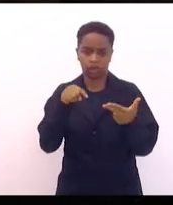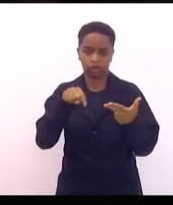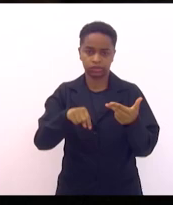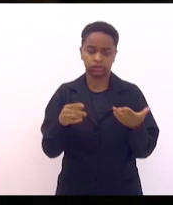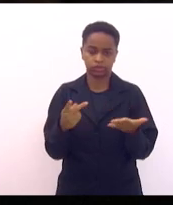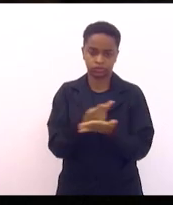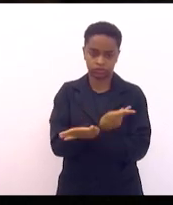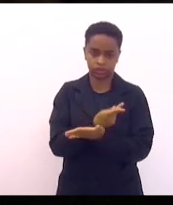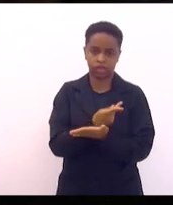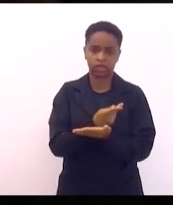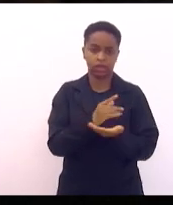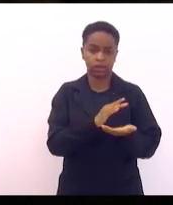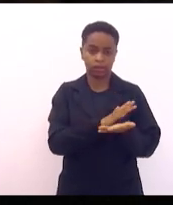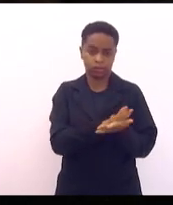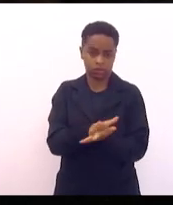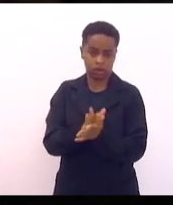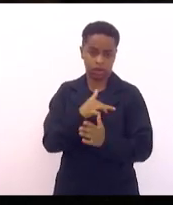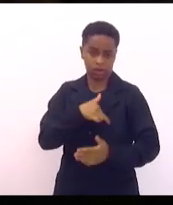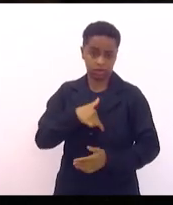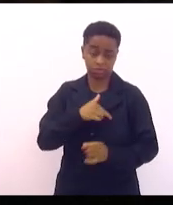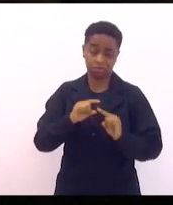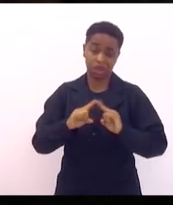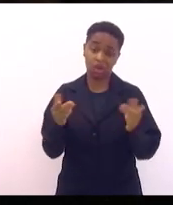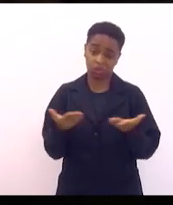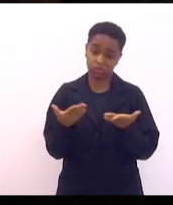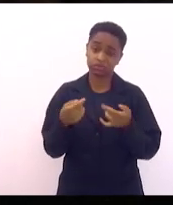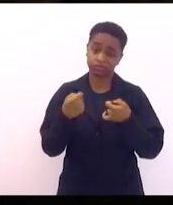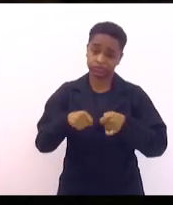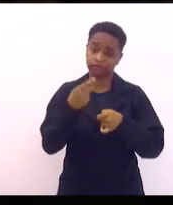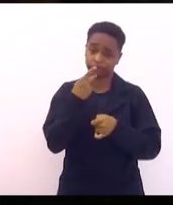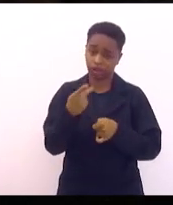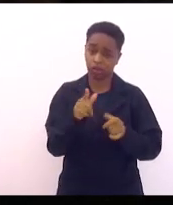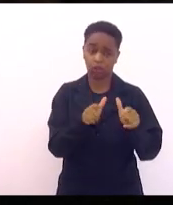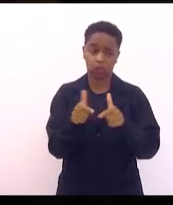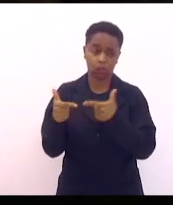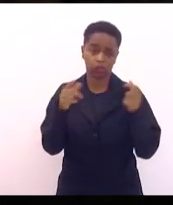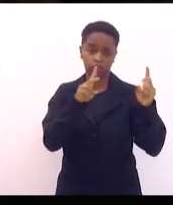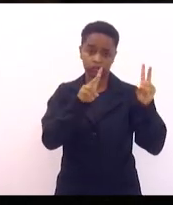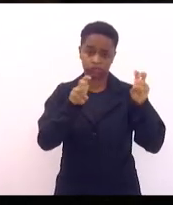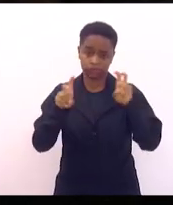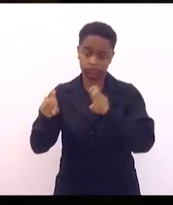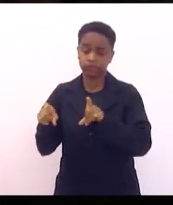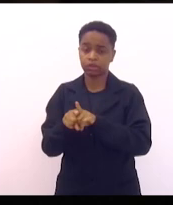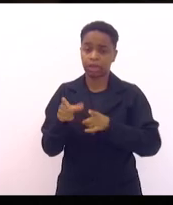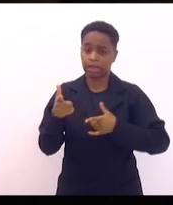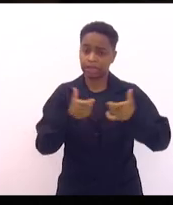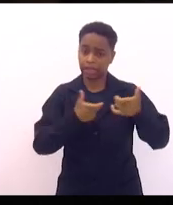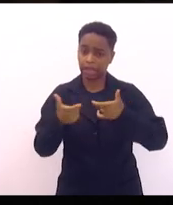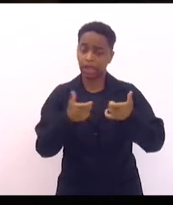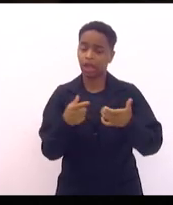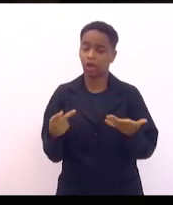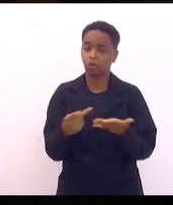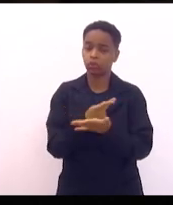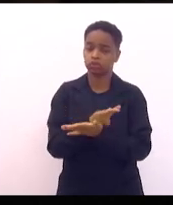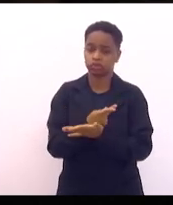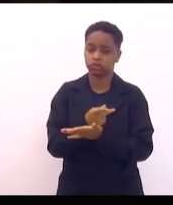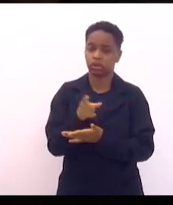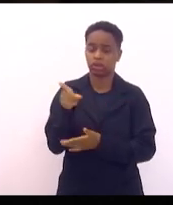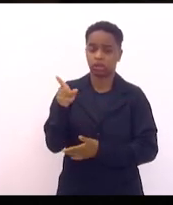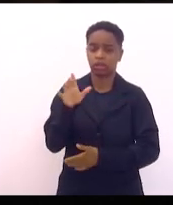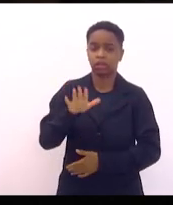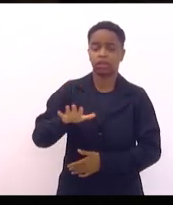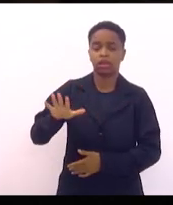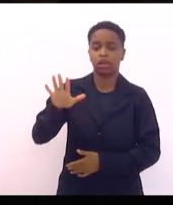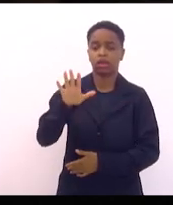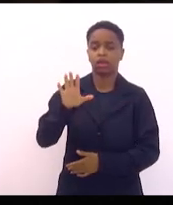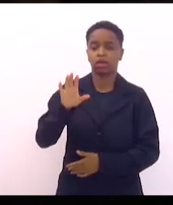muito difícil nos dias de hoje você não abordar, impossível, não abordar esse conflito que está acontecendo no Oriente Médio.